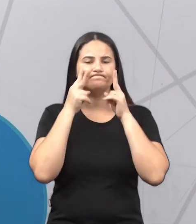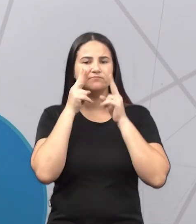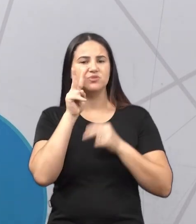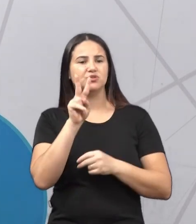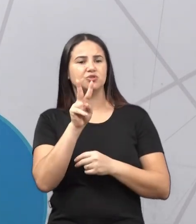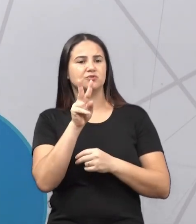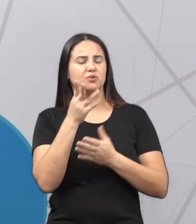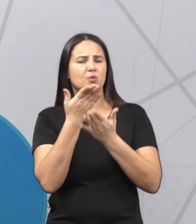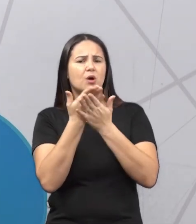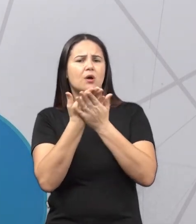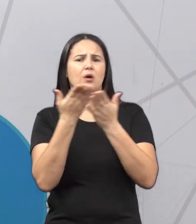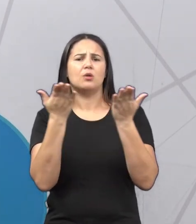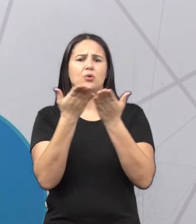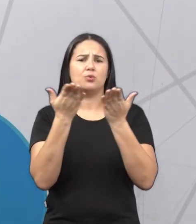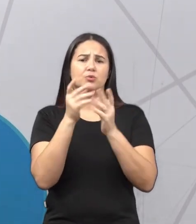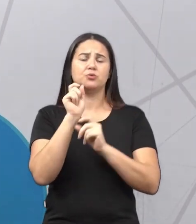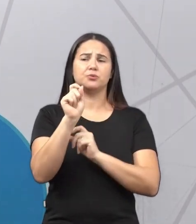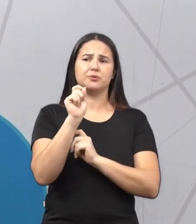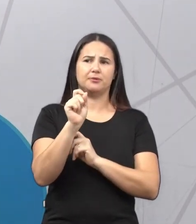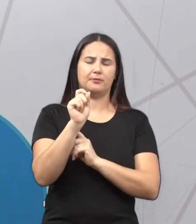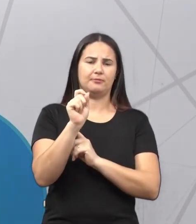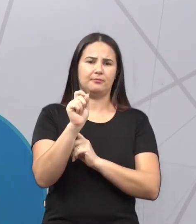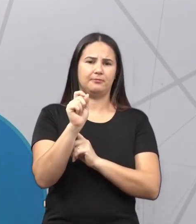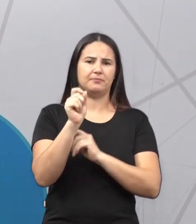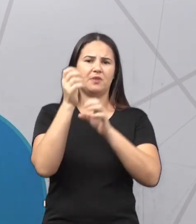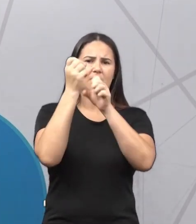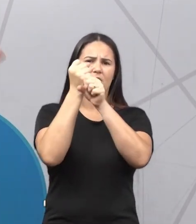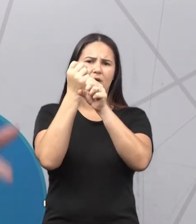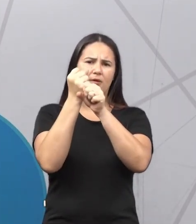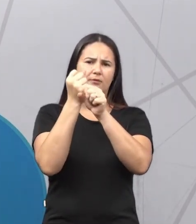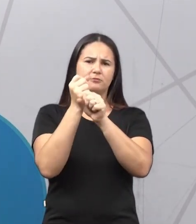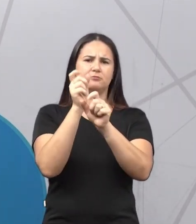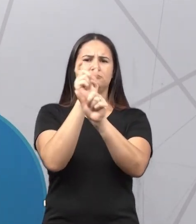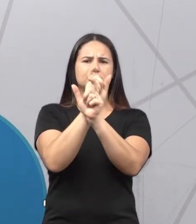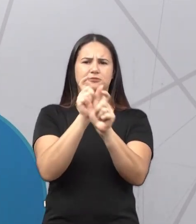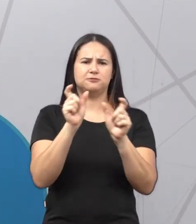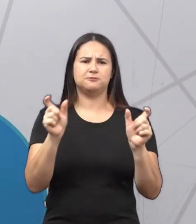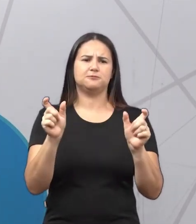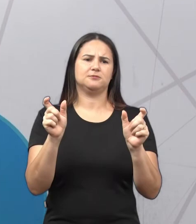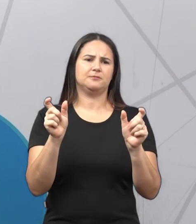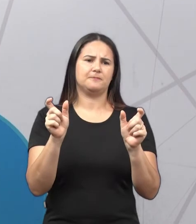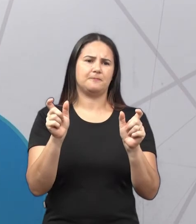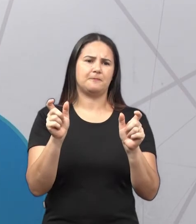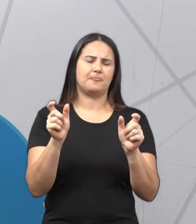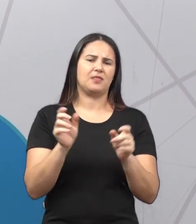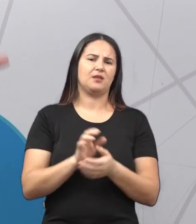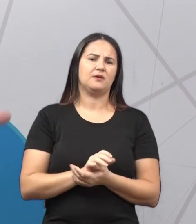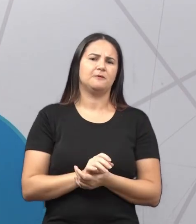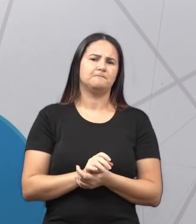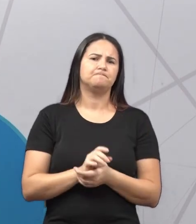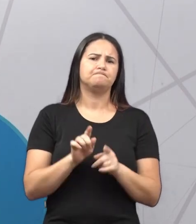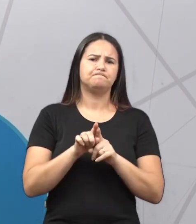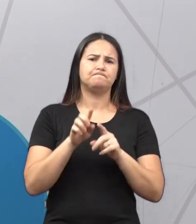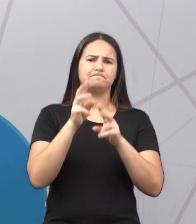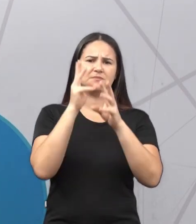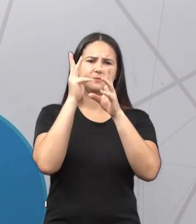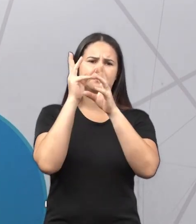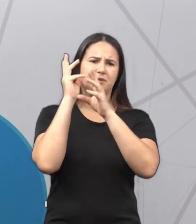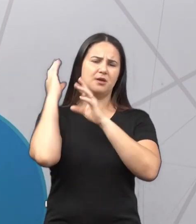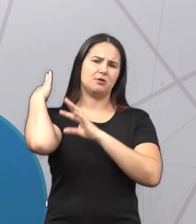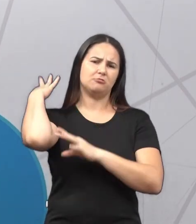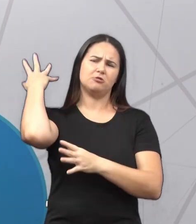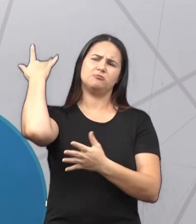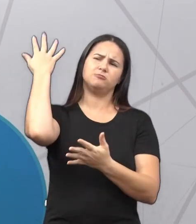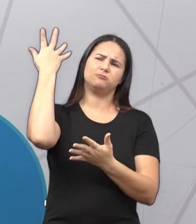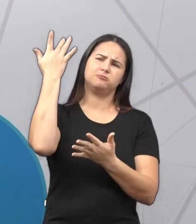A gente viu o cálculo algébrico, o que a álgebra estuda. A gente viu uma breve história, né,